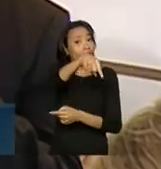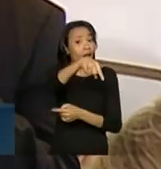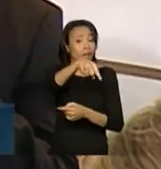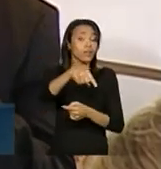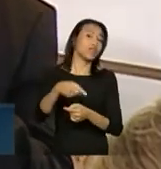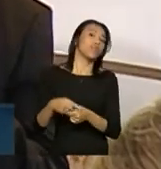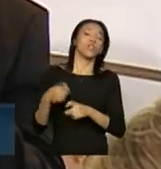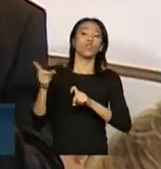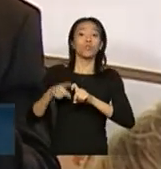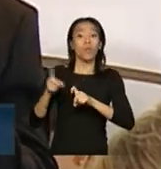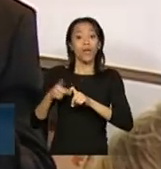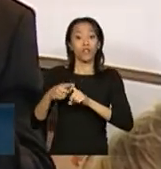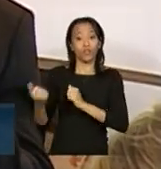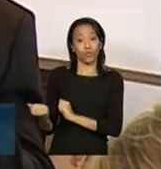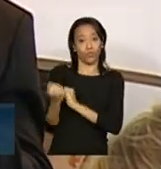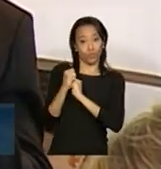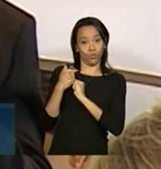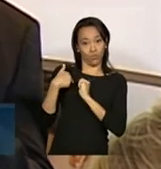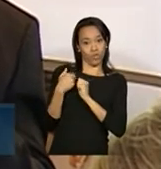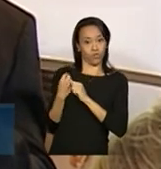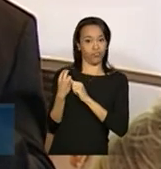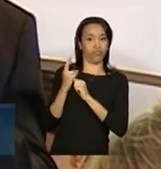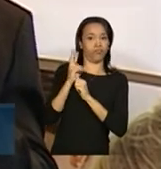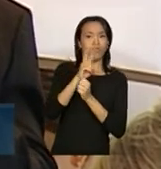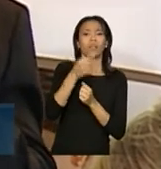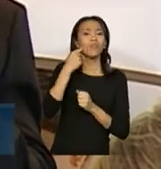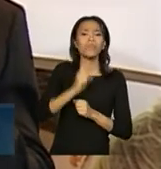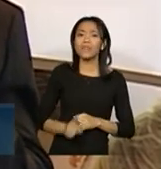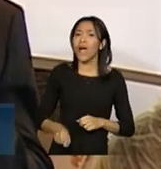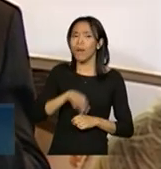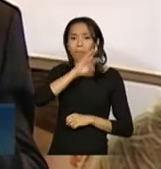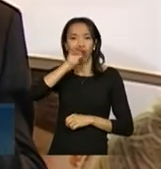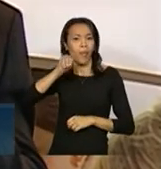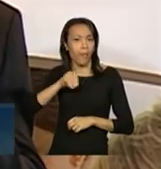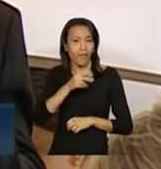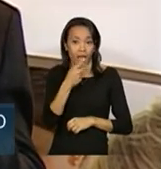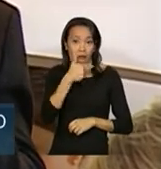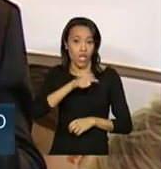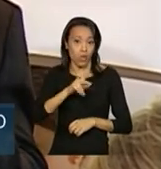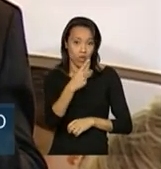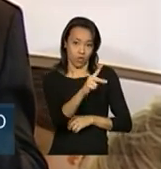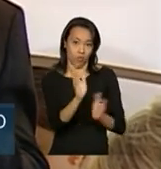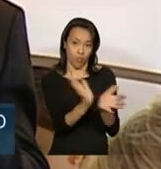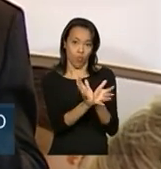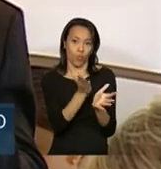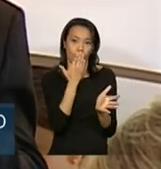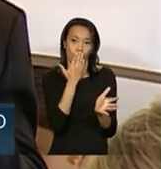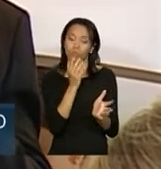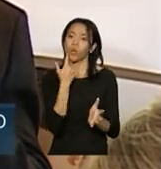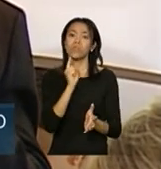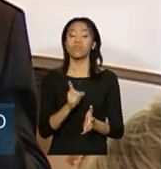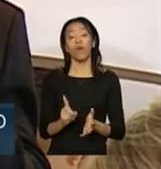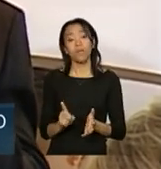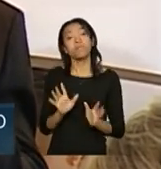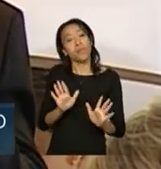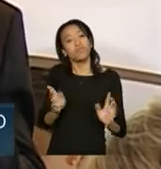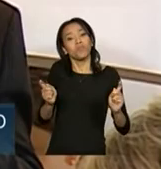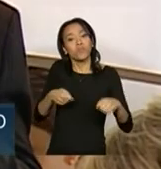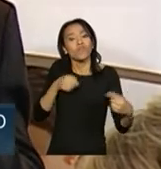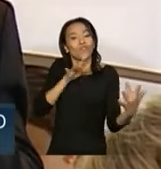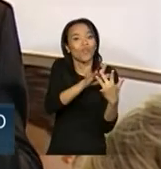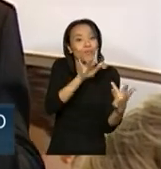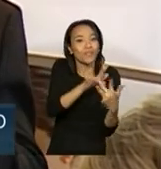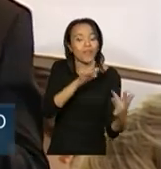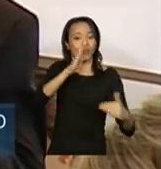médicos que foram junto comigo, sabe falar completamente a língua zoé. Mas puderam ter contato com